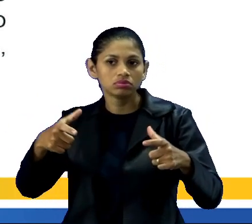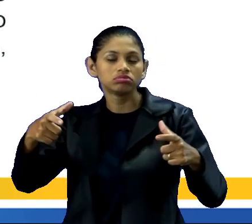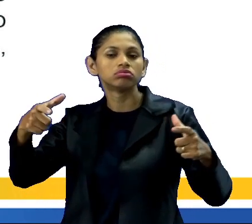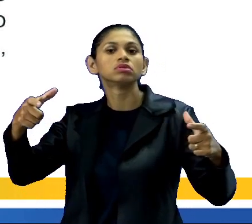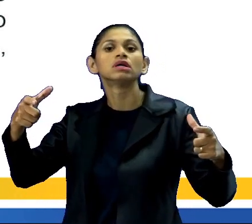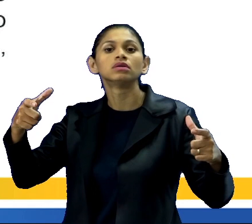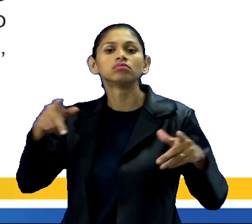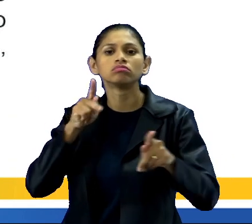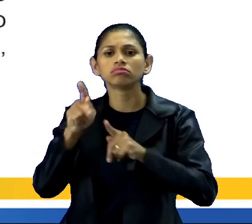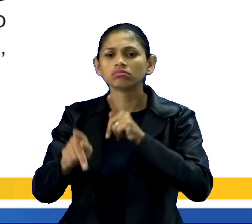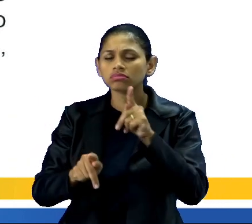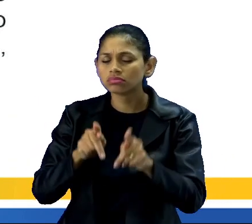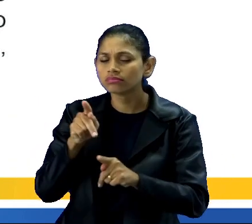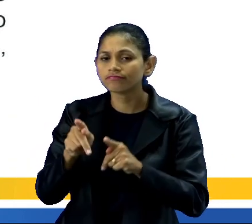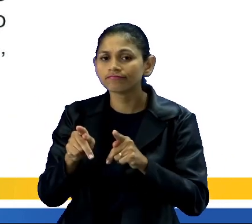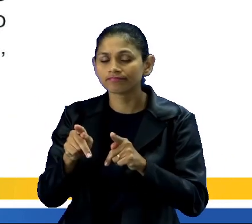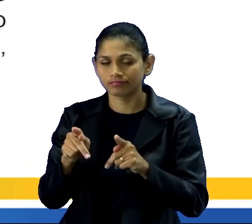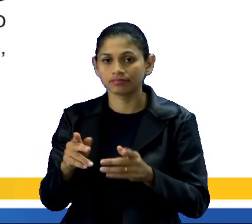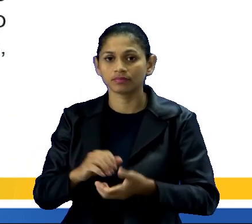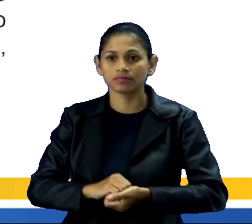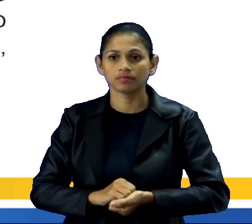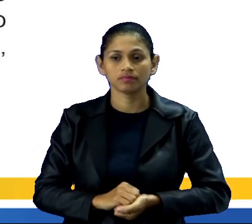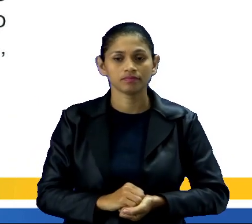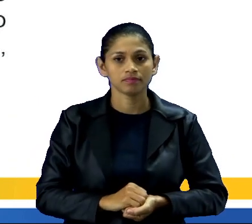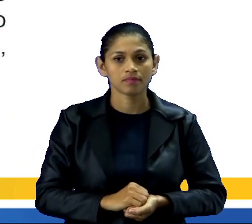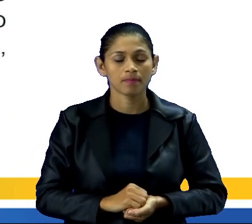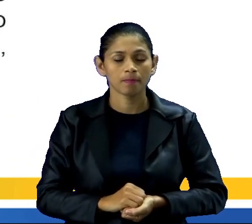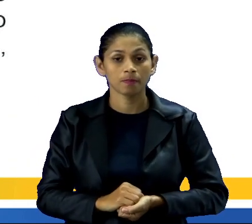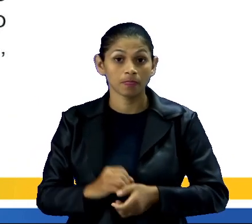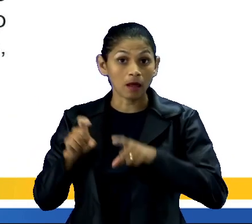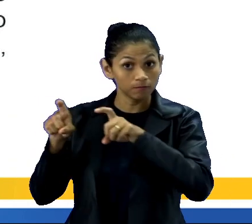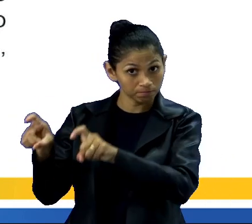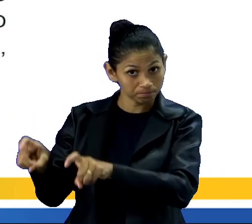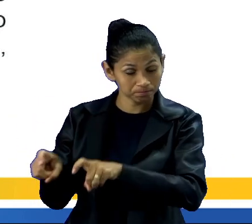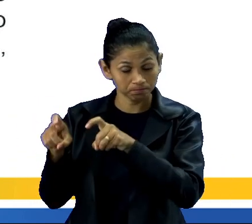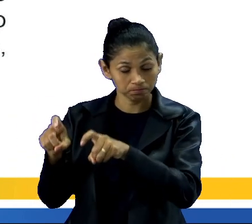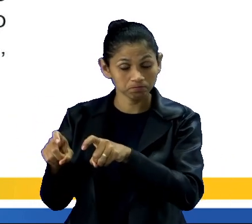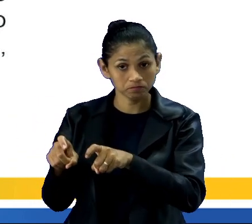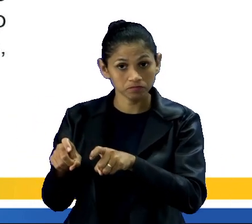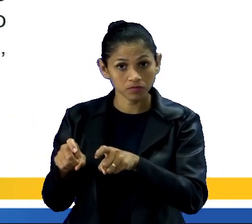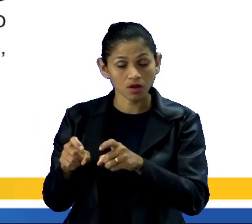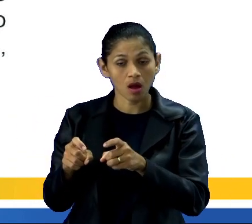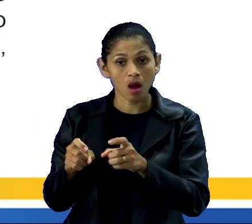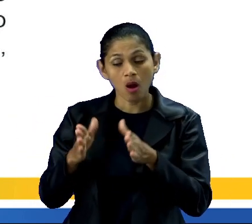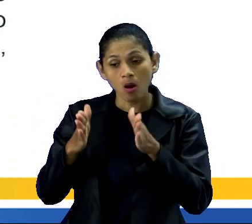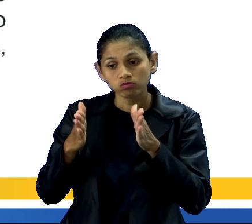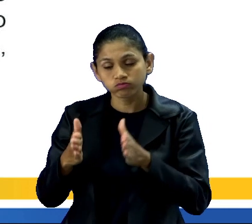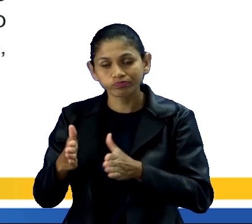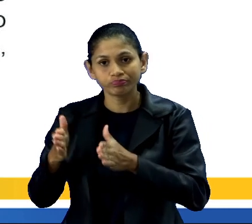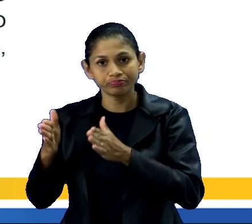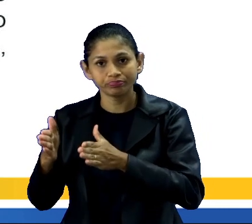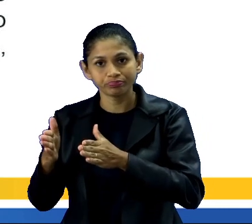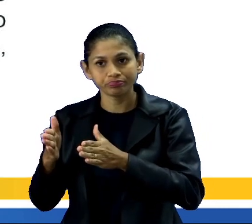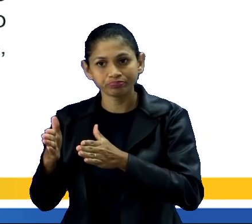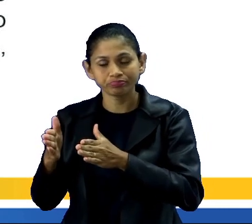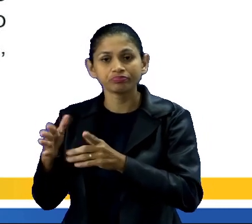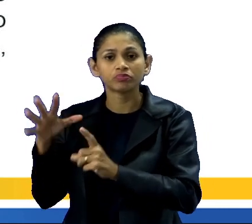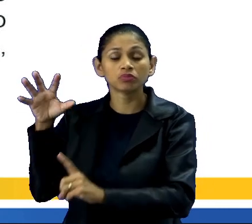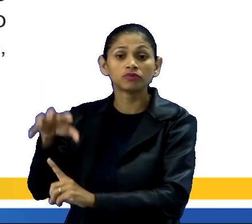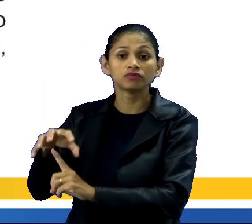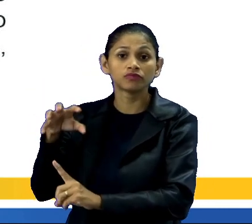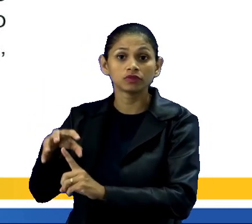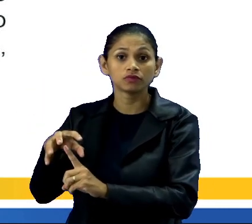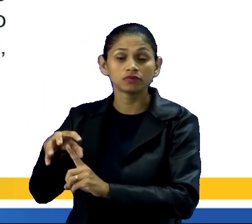em termos proporcionais. No meio rural, o processo de industrialização interfere com a produção